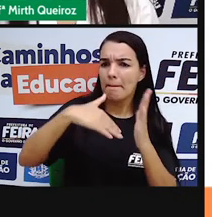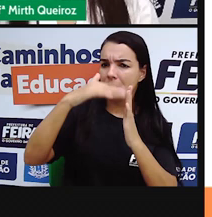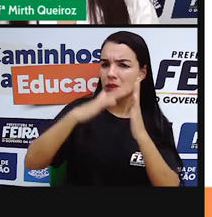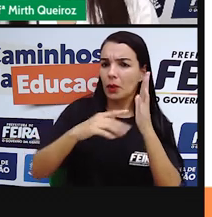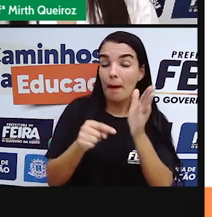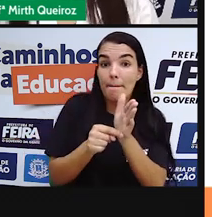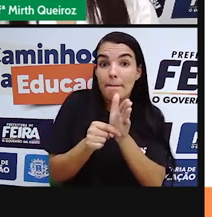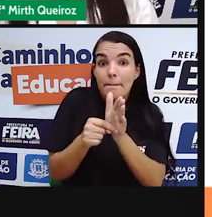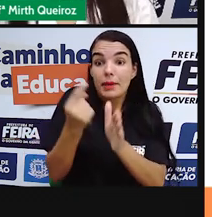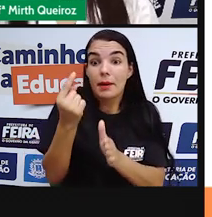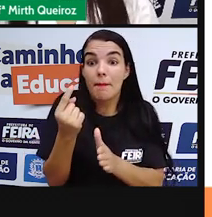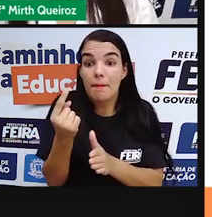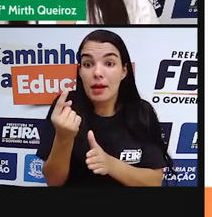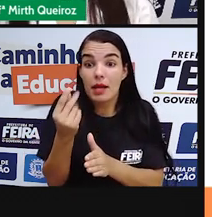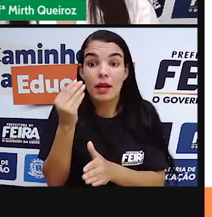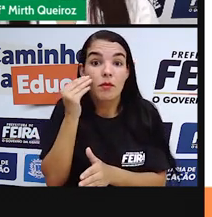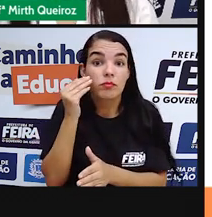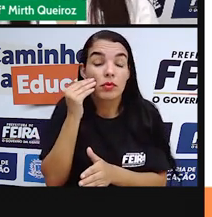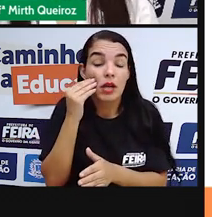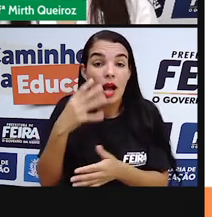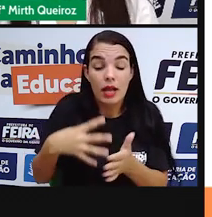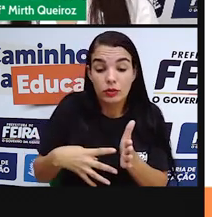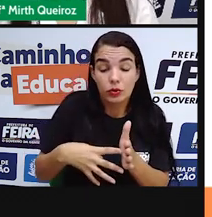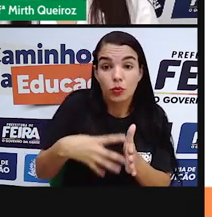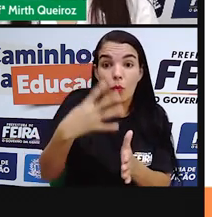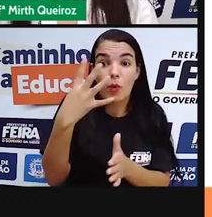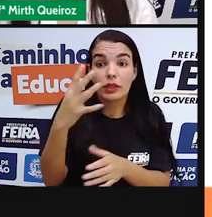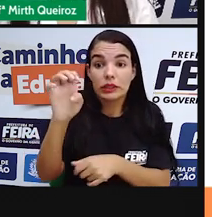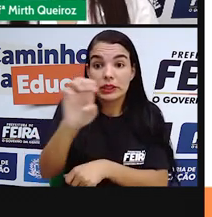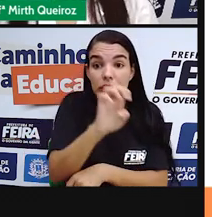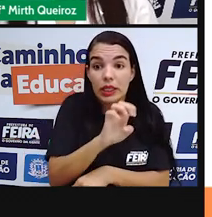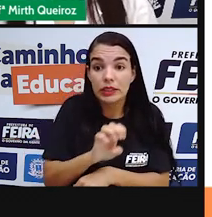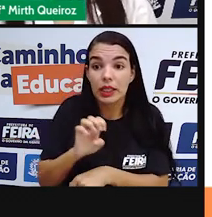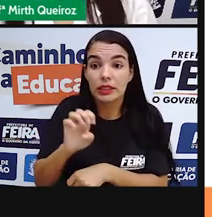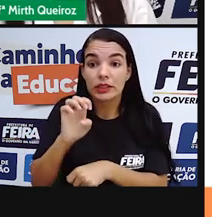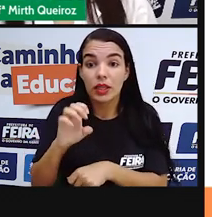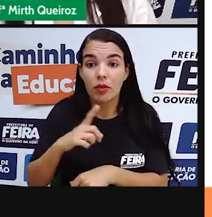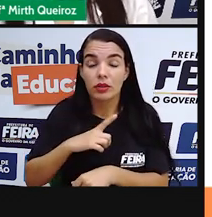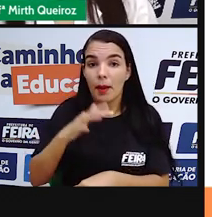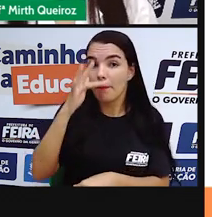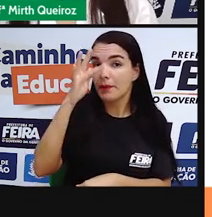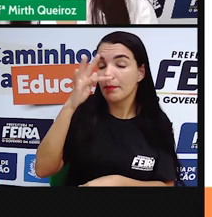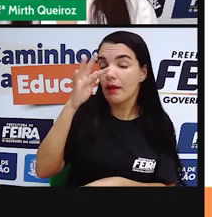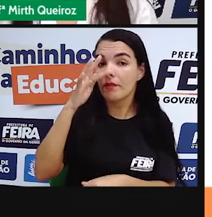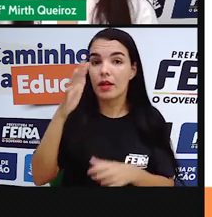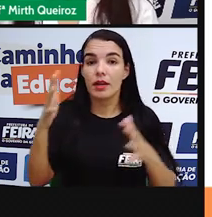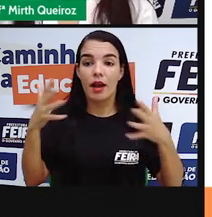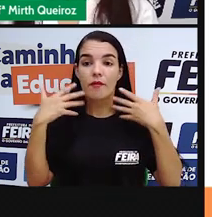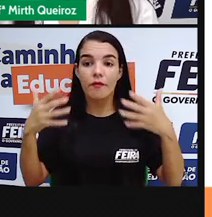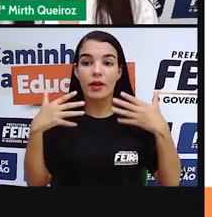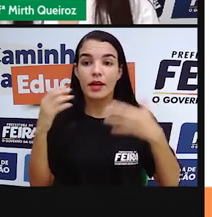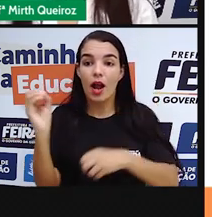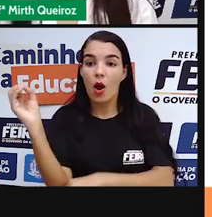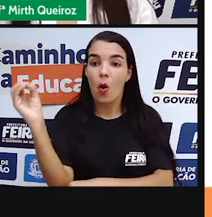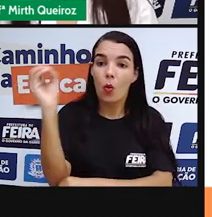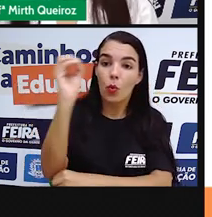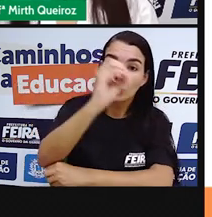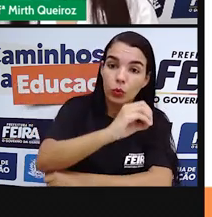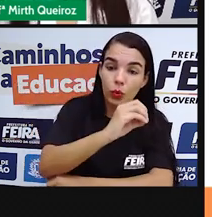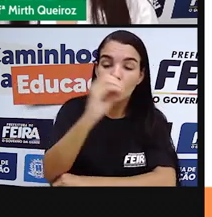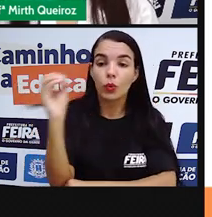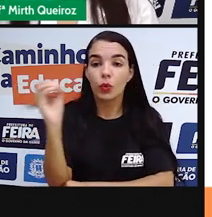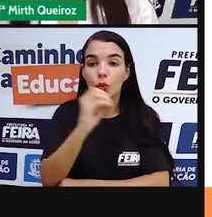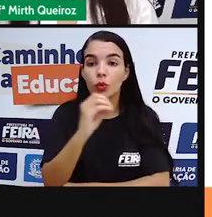pintou a primeira série das quatro estações compostas pela primavera, verão, outono e